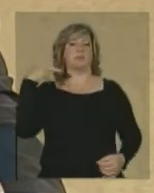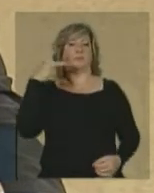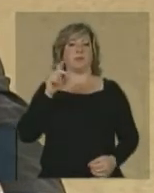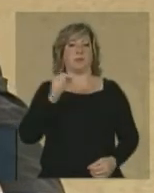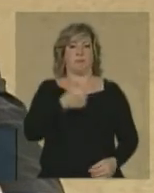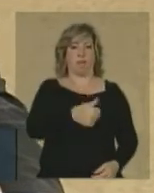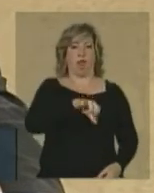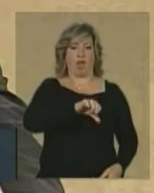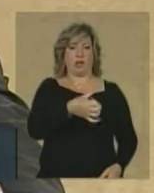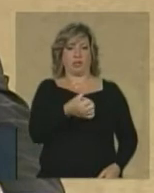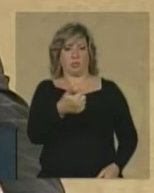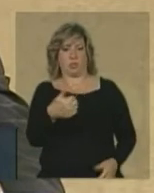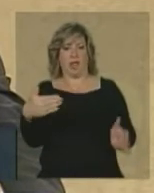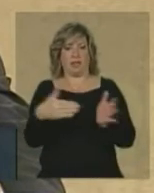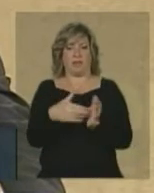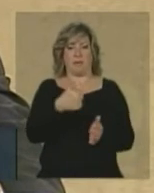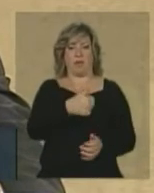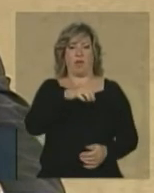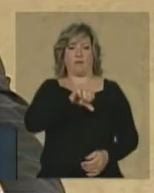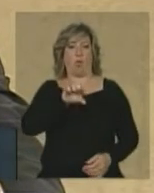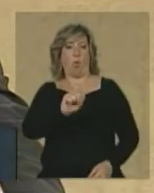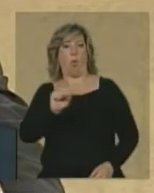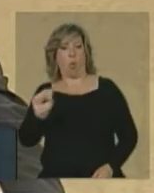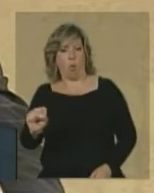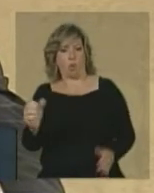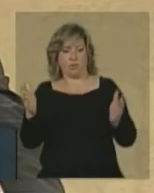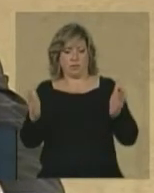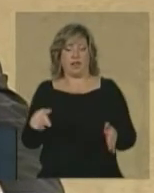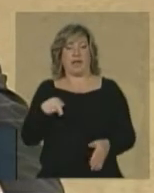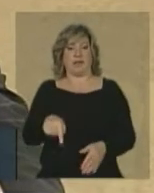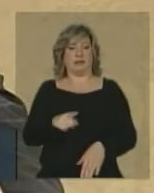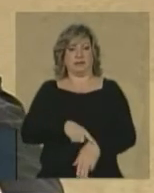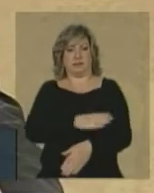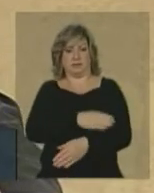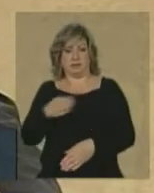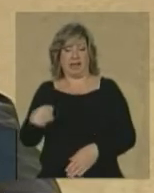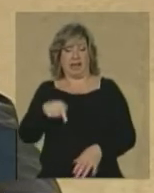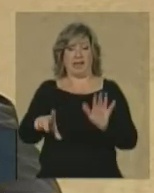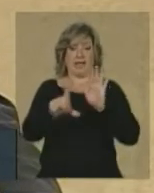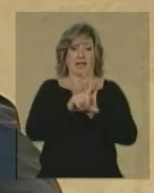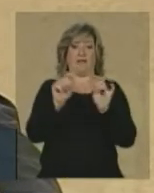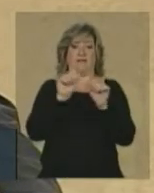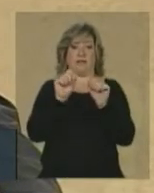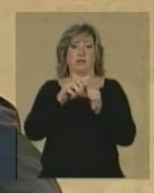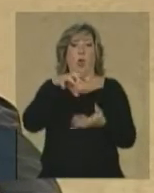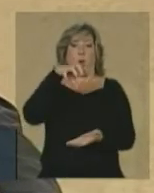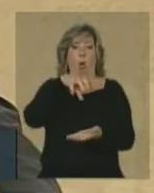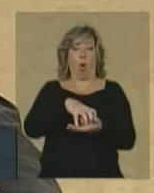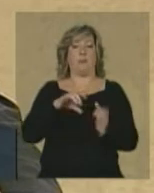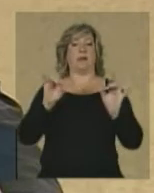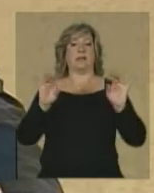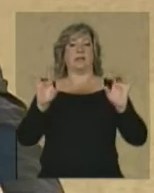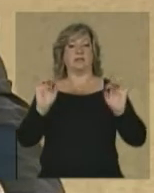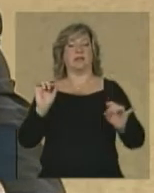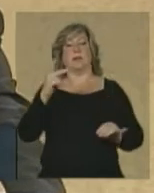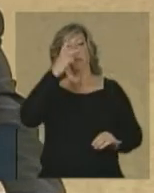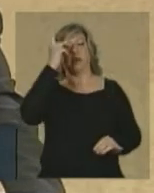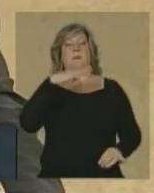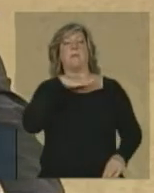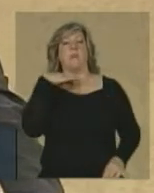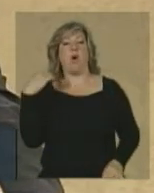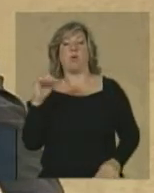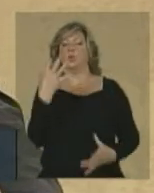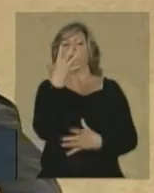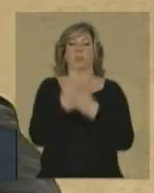1961 a 1988. Essa lei que criou a Comissão Especial sobre Mortes Aparecidos Políticos,